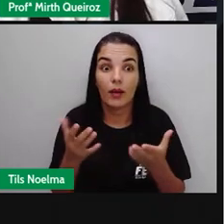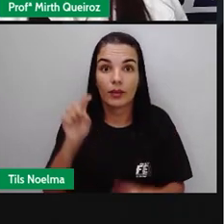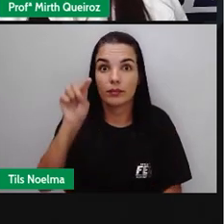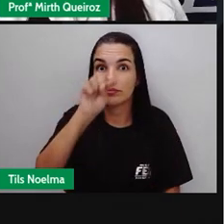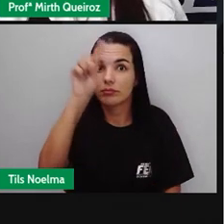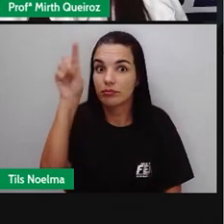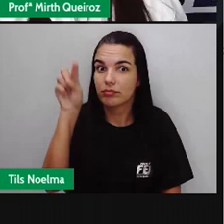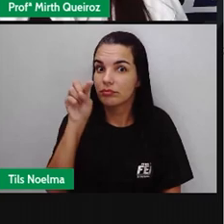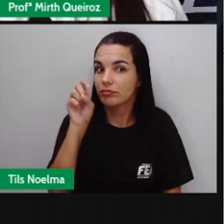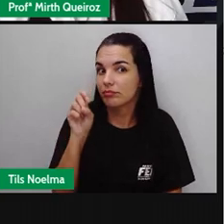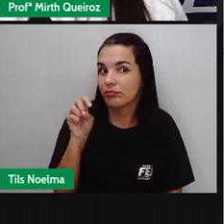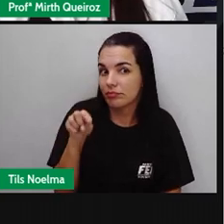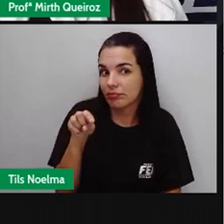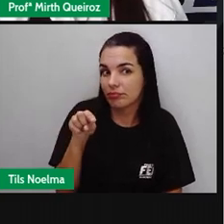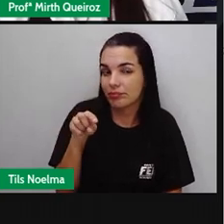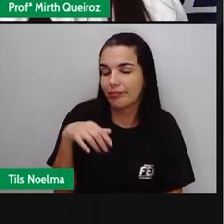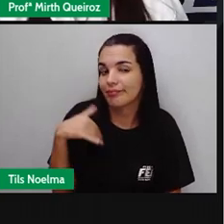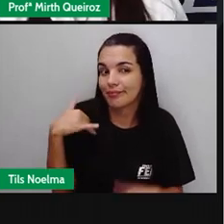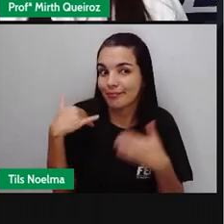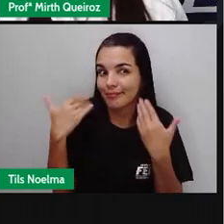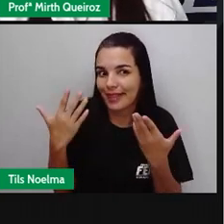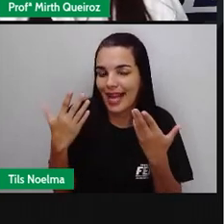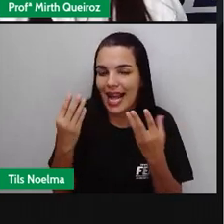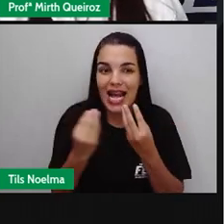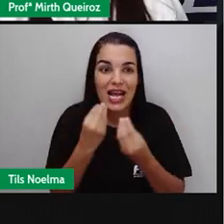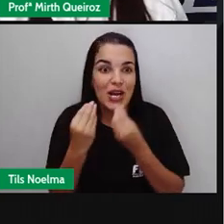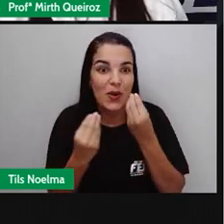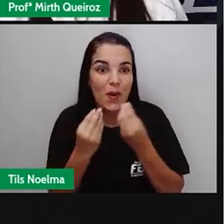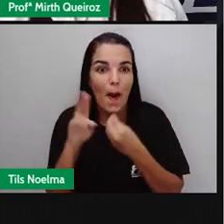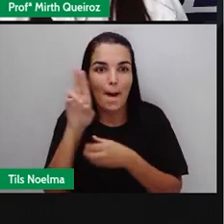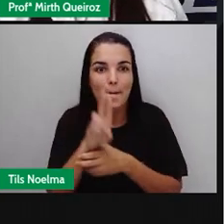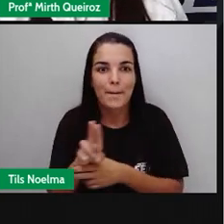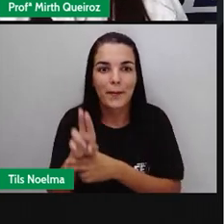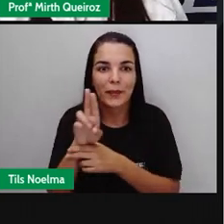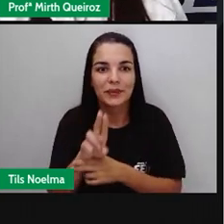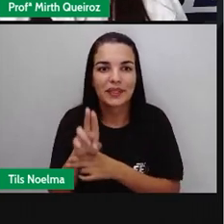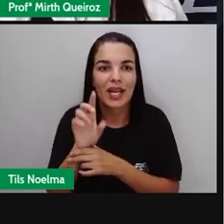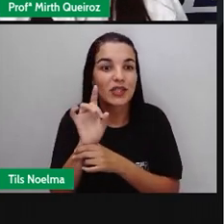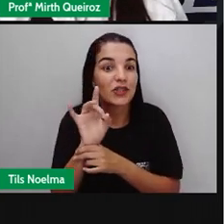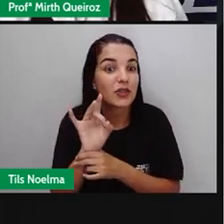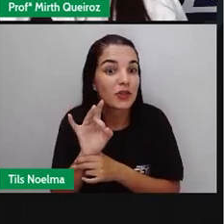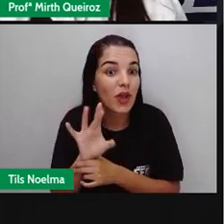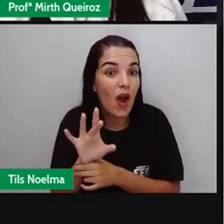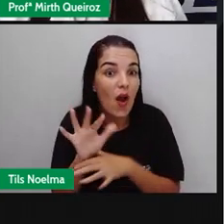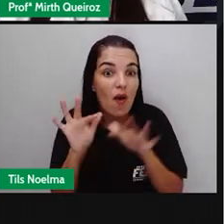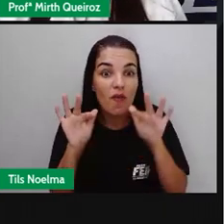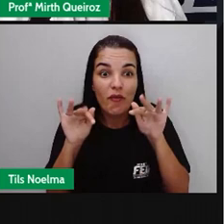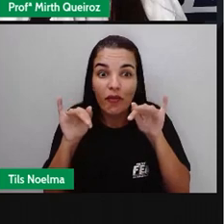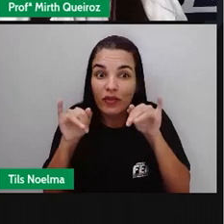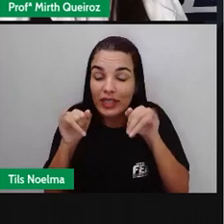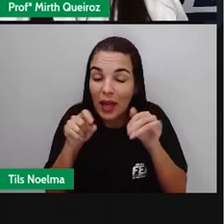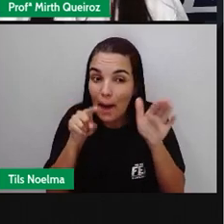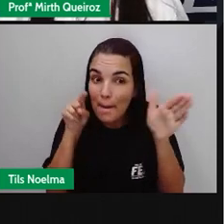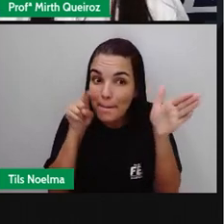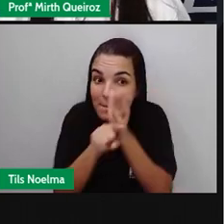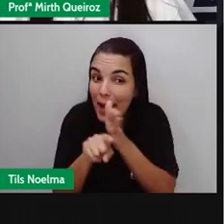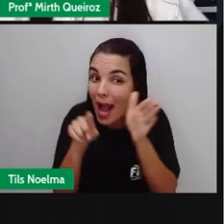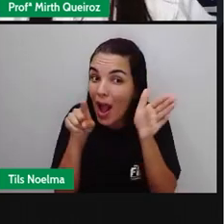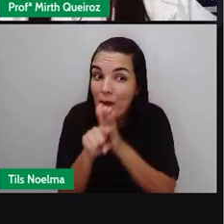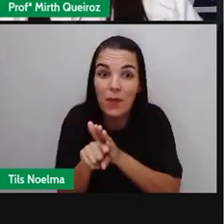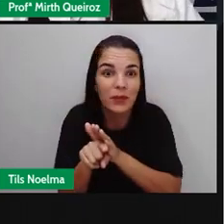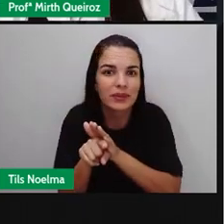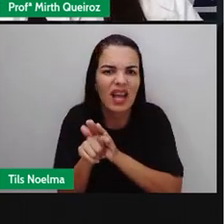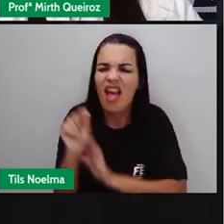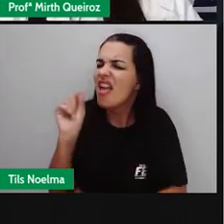Ponto de interrogação. É empregado no final de frases interrogativas diretas. Quem é